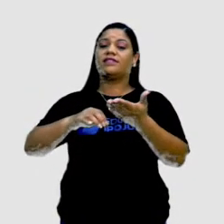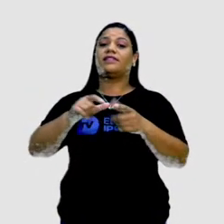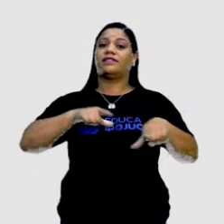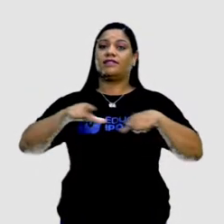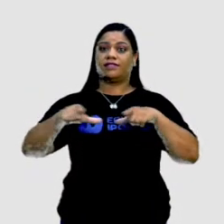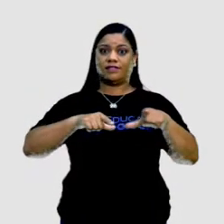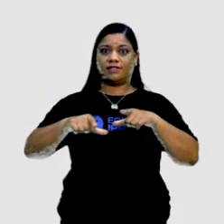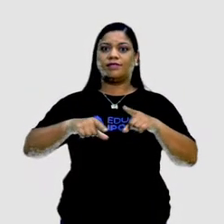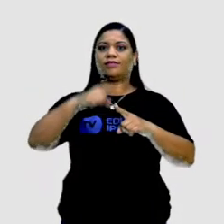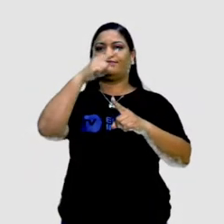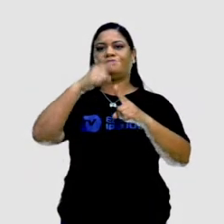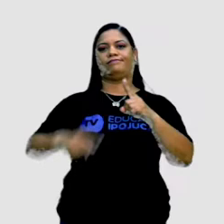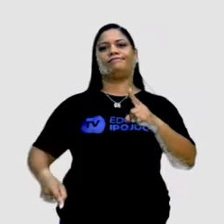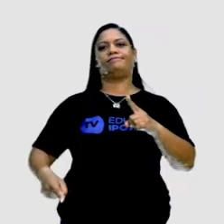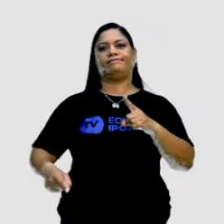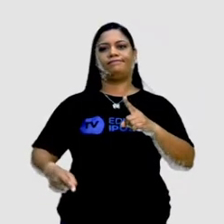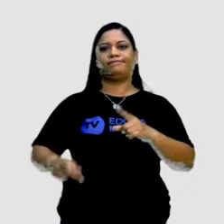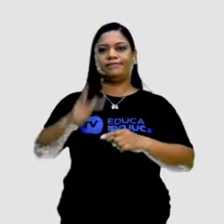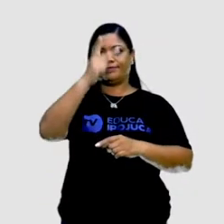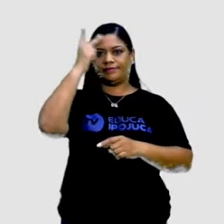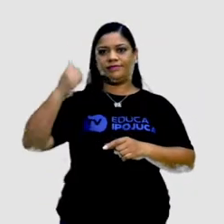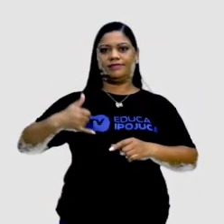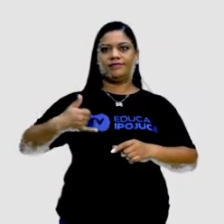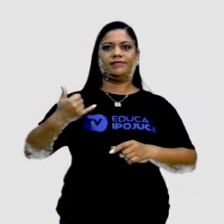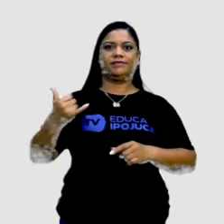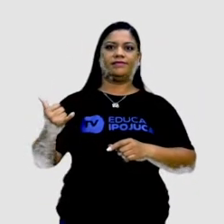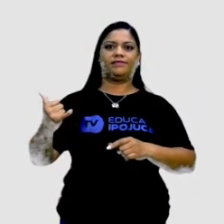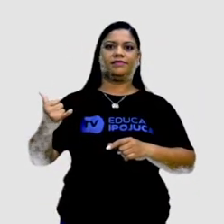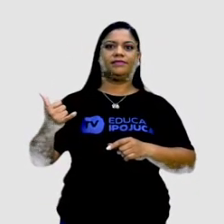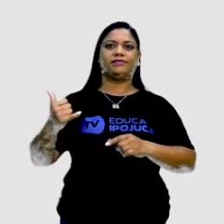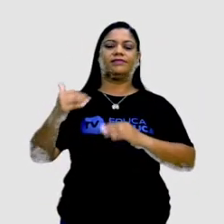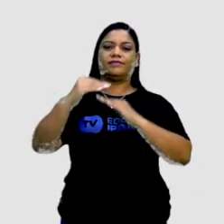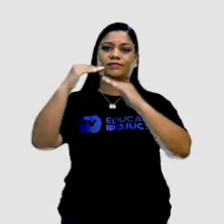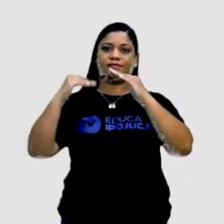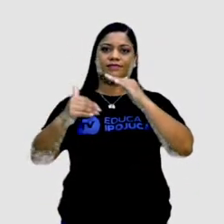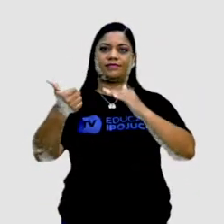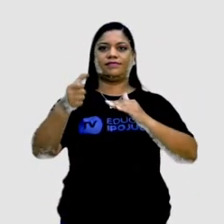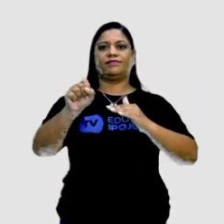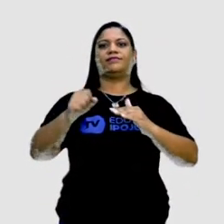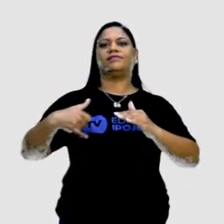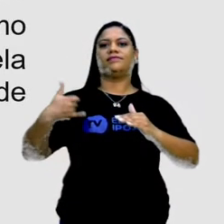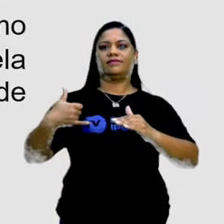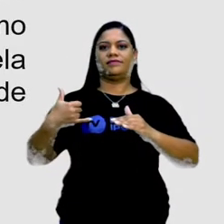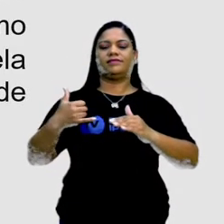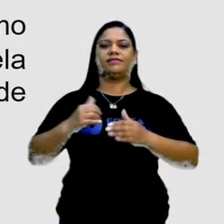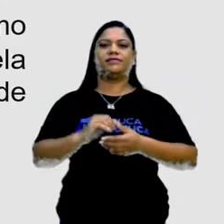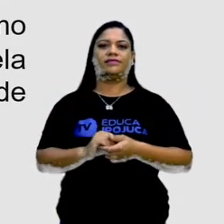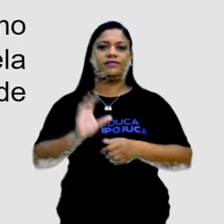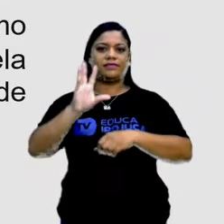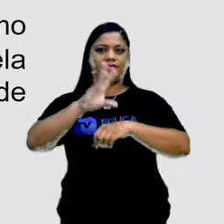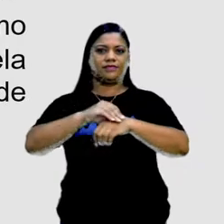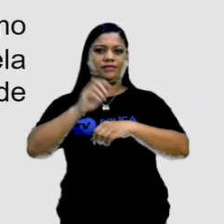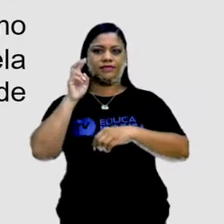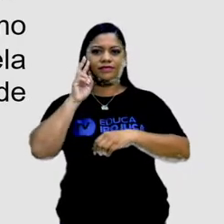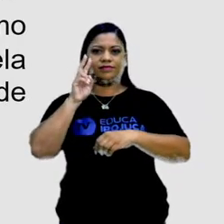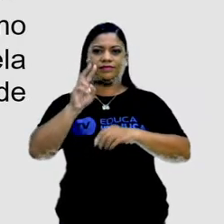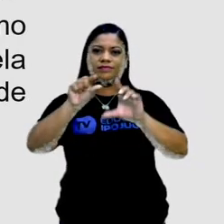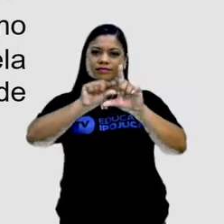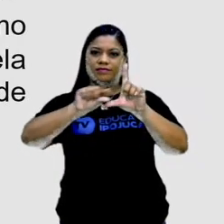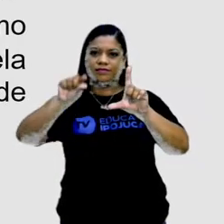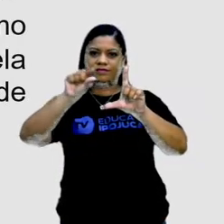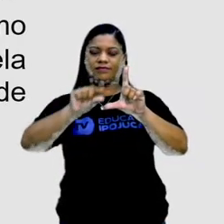o registro fotográfico, ok? Observem que a legenda reforça aquilo que a imagem nos mostra.